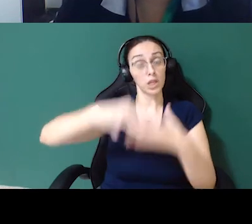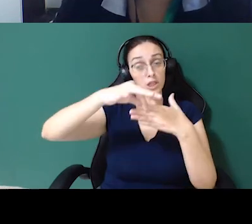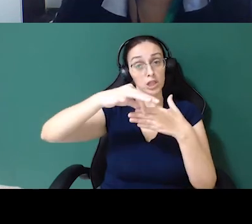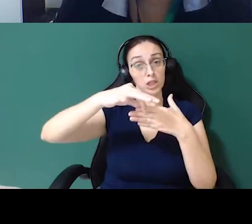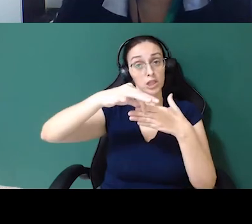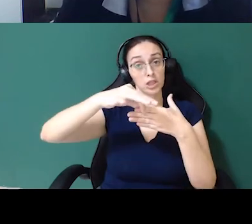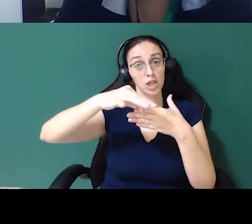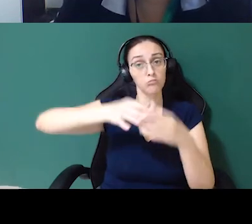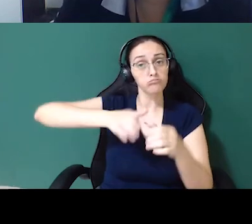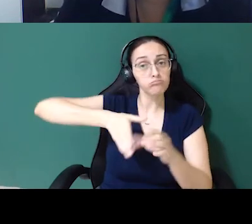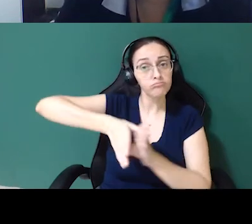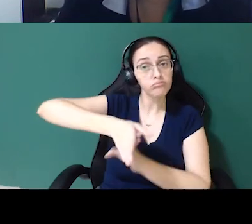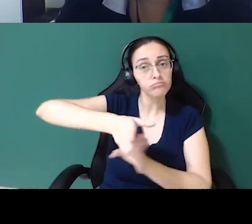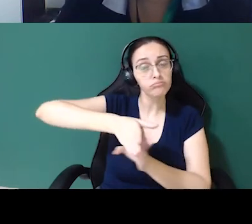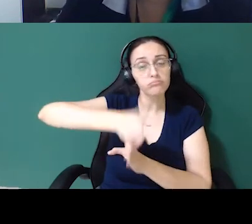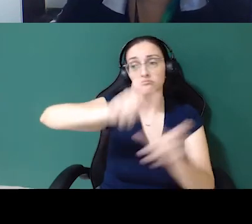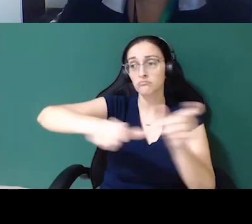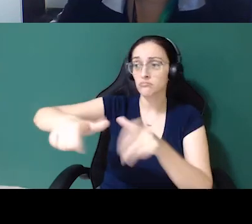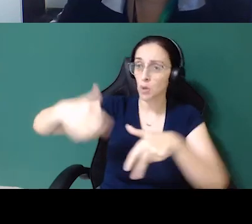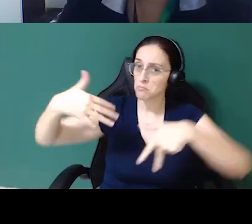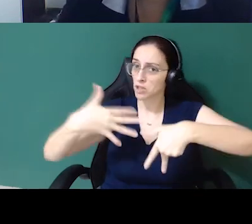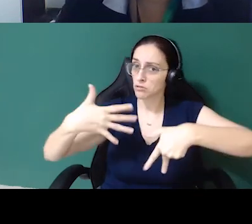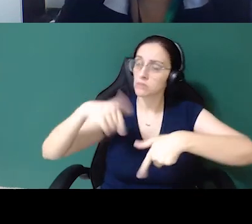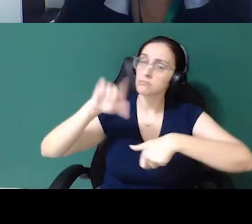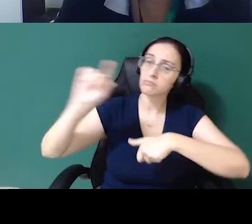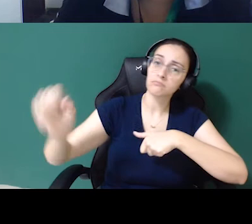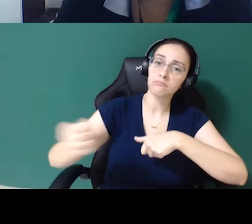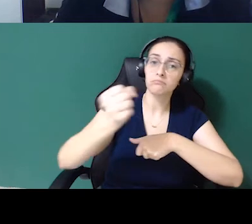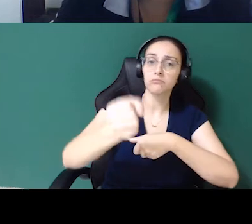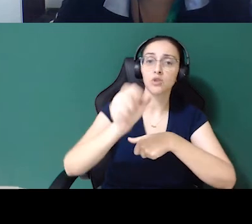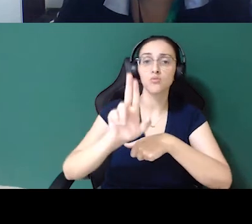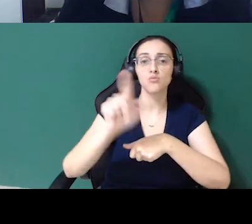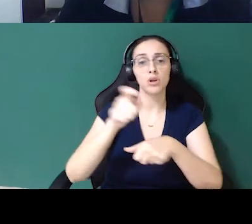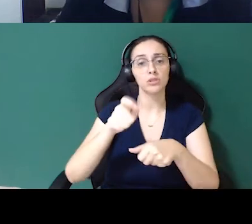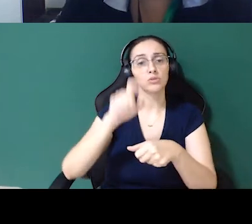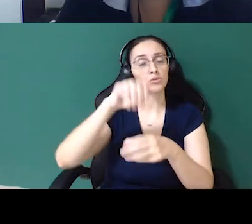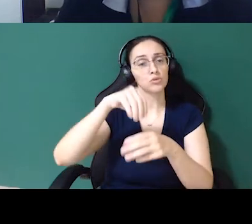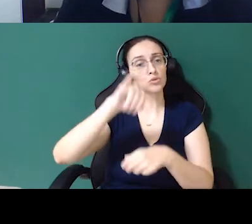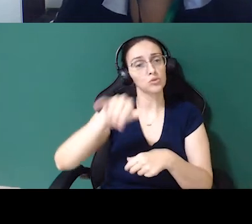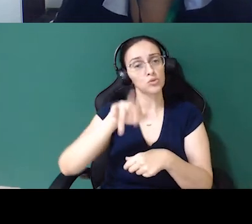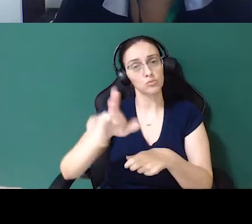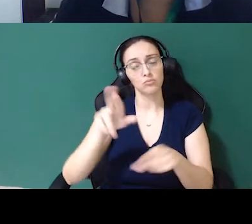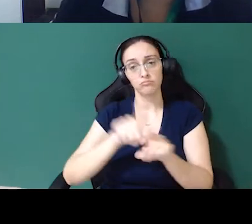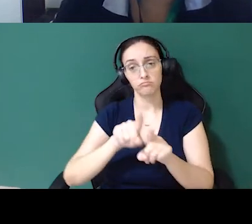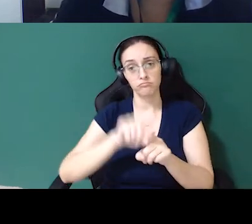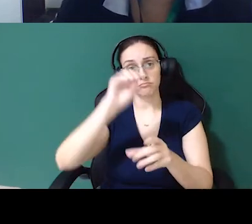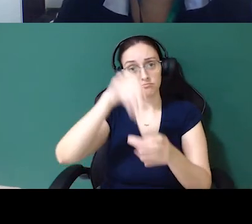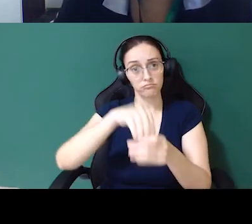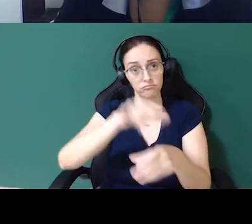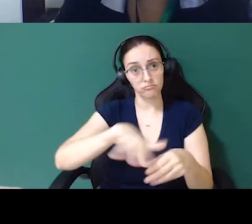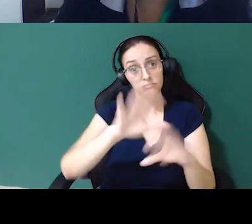mentorar as pessoas que são UX júnior, que estão sendo desenvolvidas dentro da minha empresa. Pessoas dentro da minha